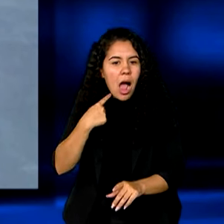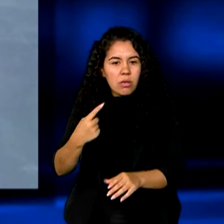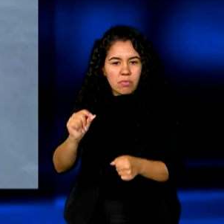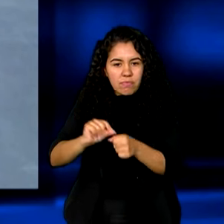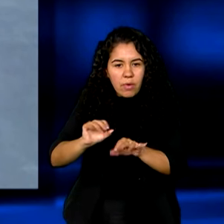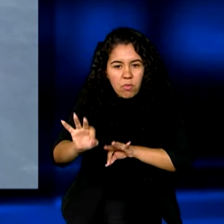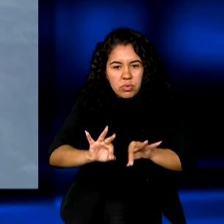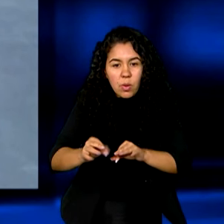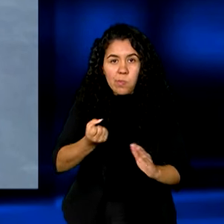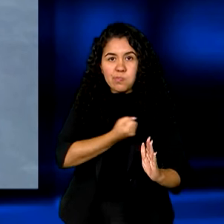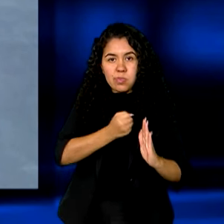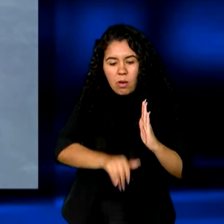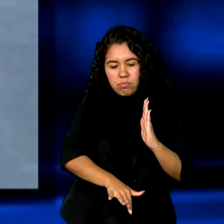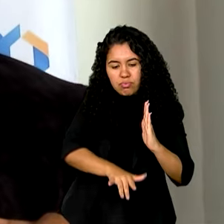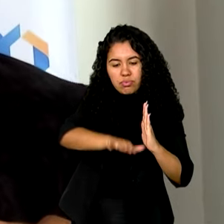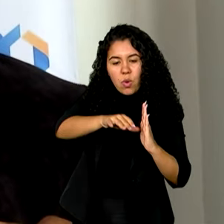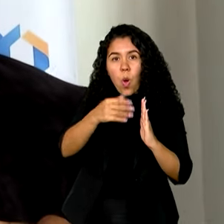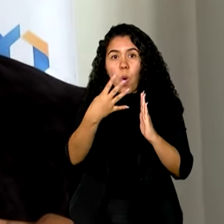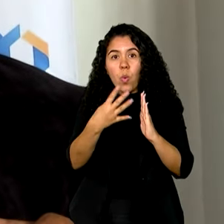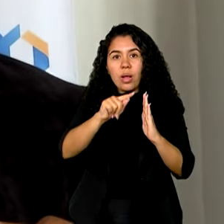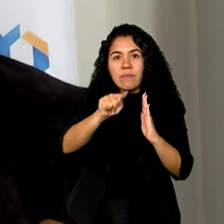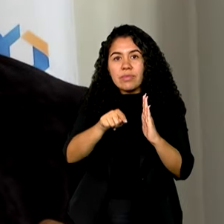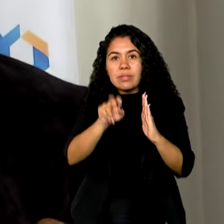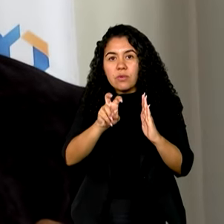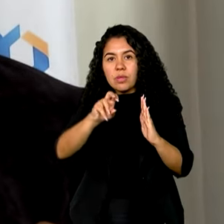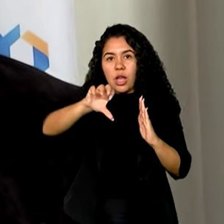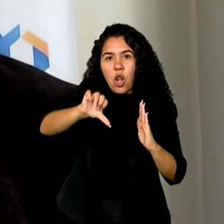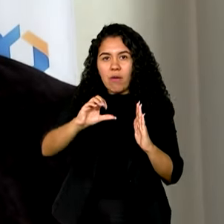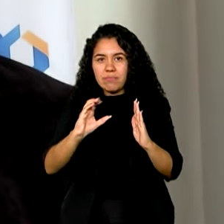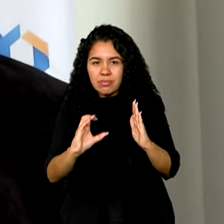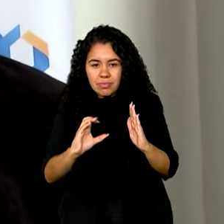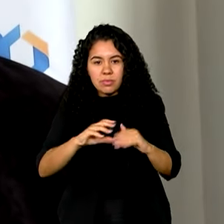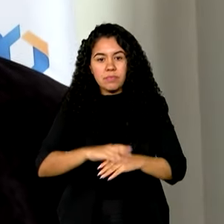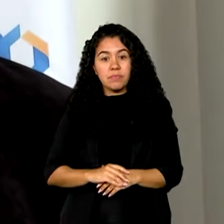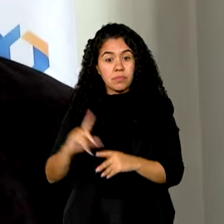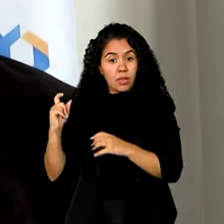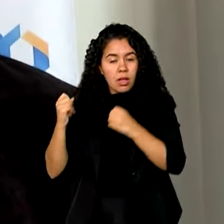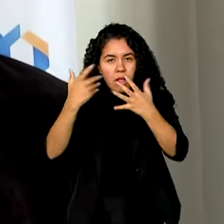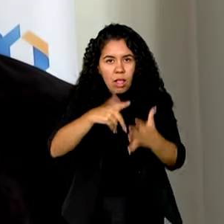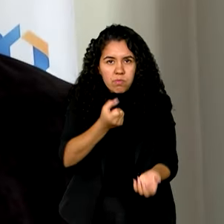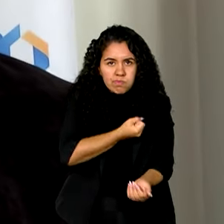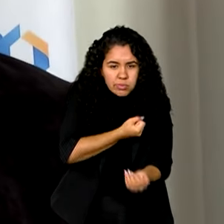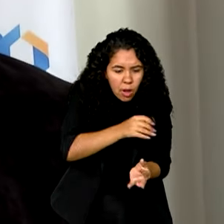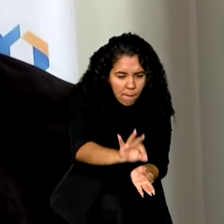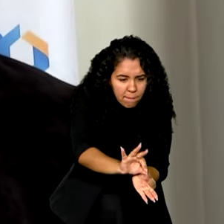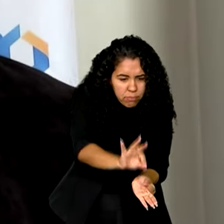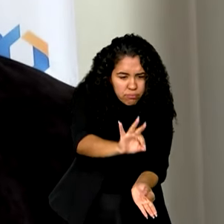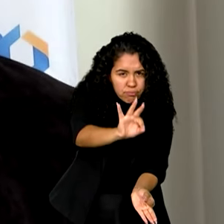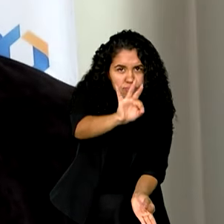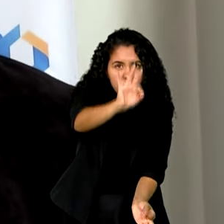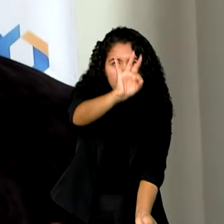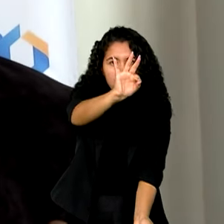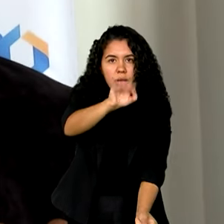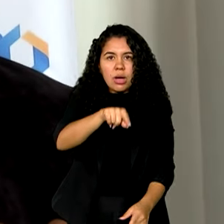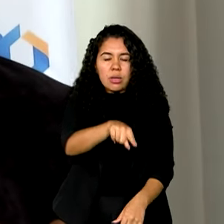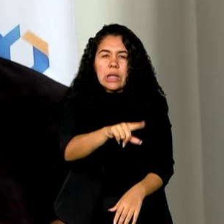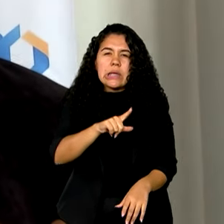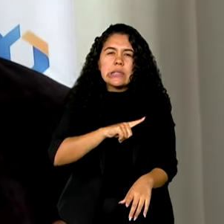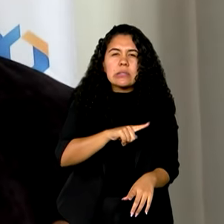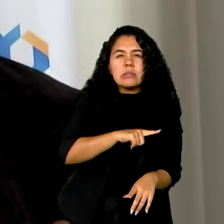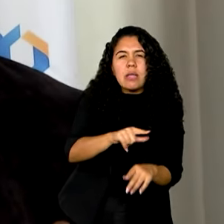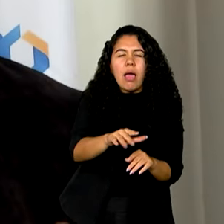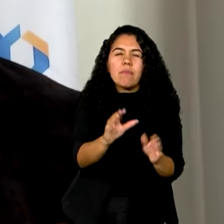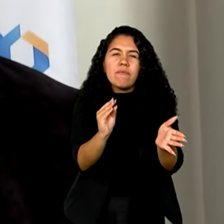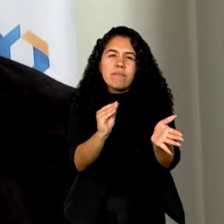e 59 centímetros. O 5,37, como eu já havia falado, é uma medição indireta. Ela tem algum nível de imprecisão mínima.